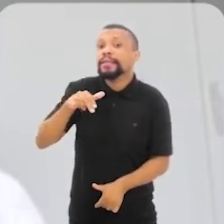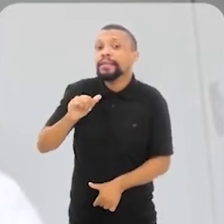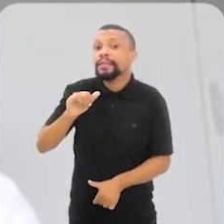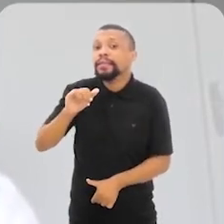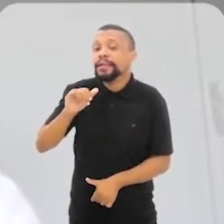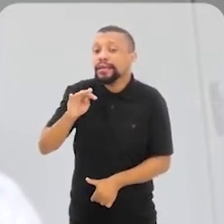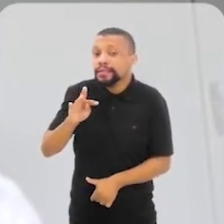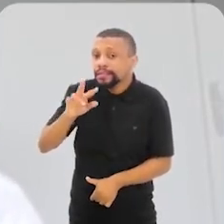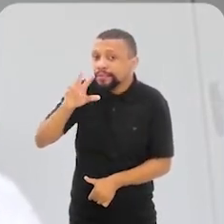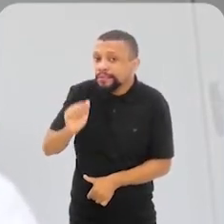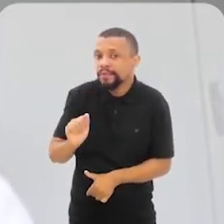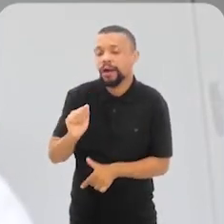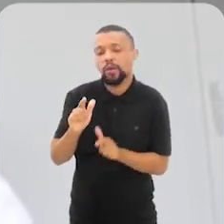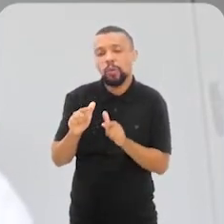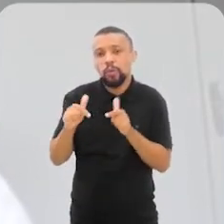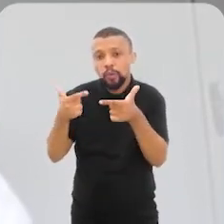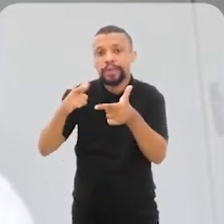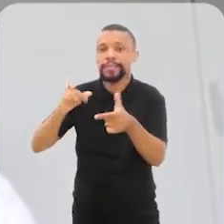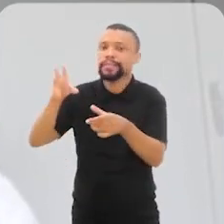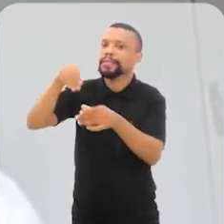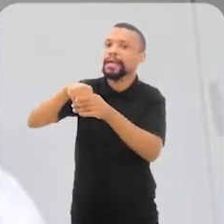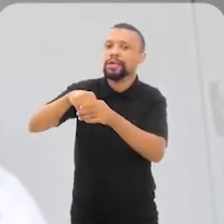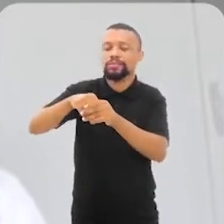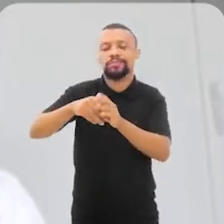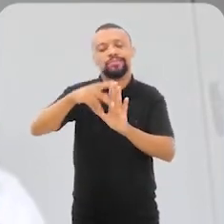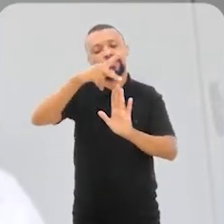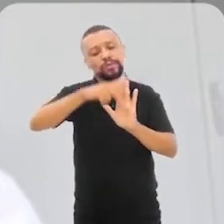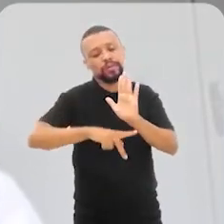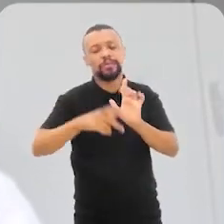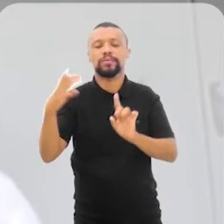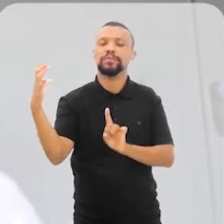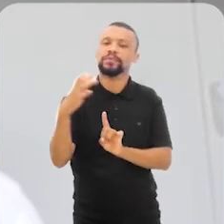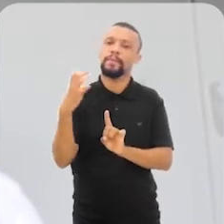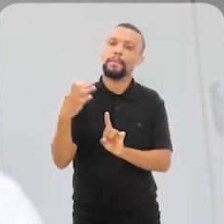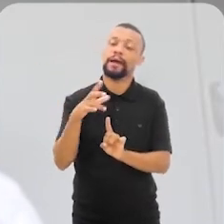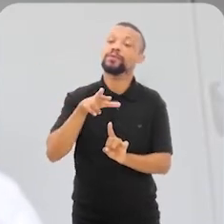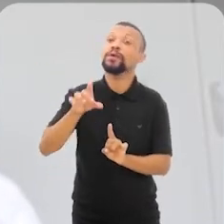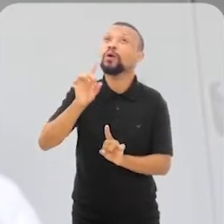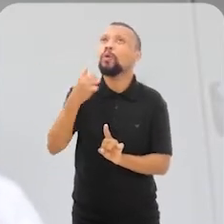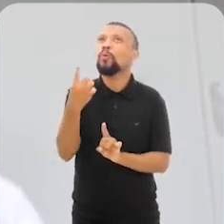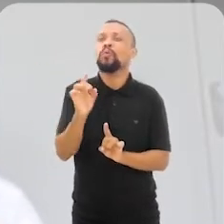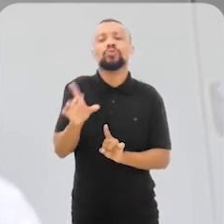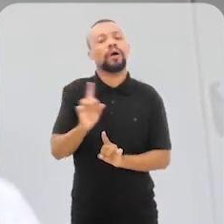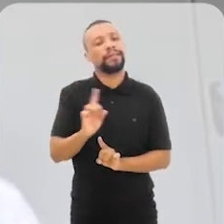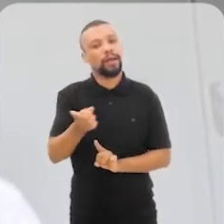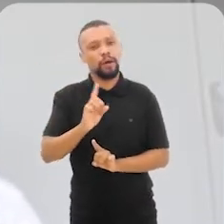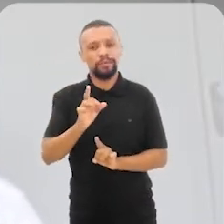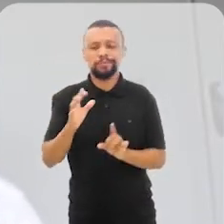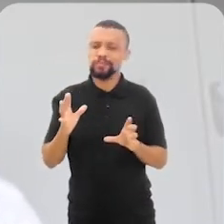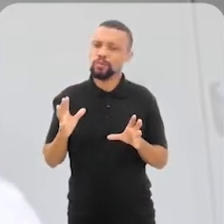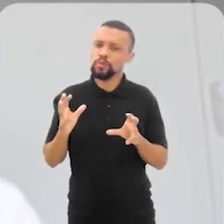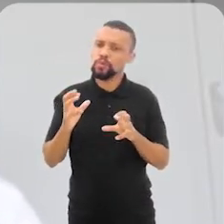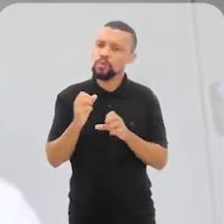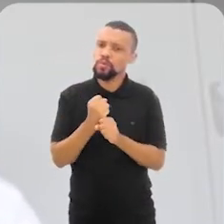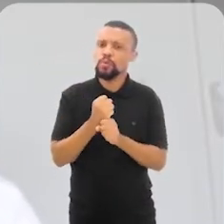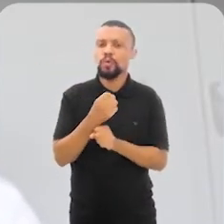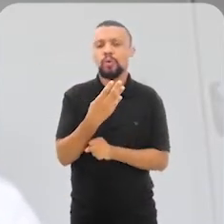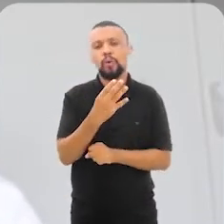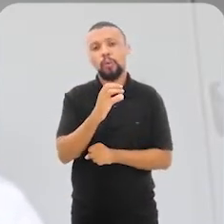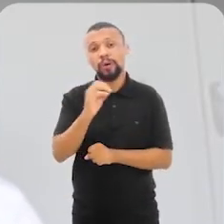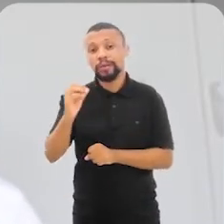incluem os negócios de impacto, mas não só, né? E cerca de 400